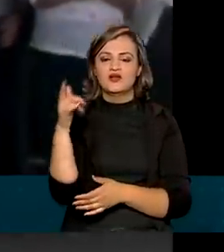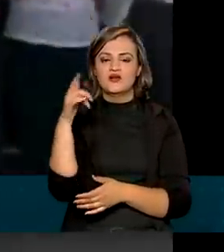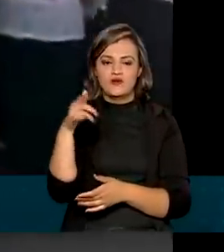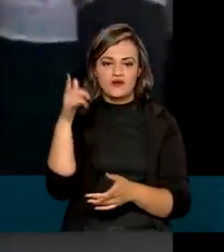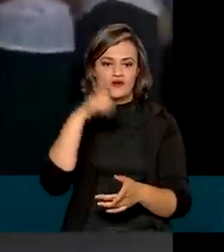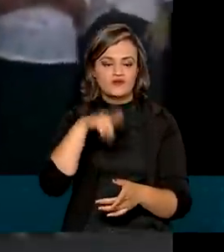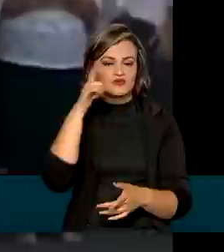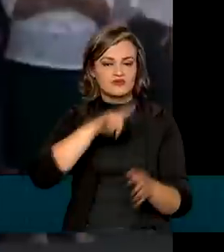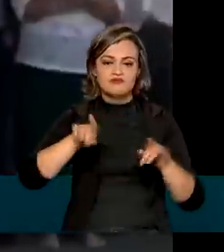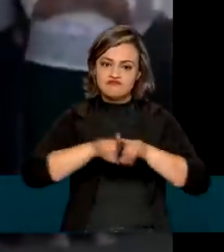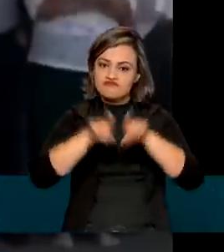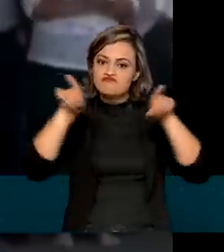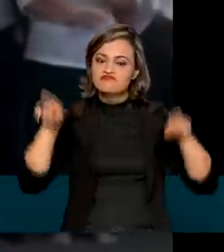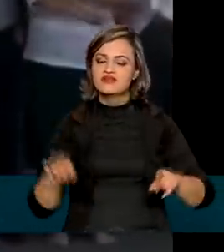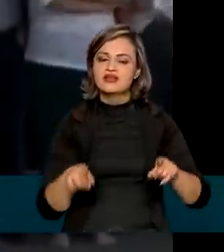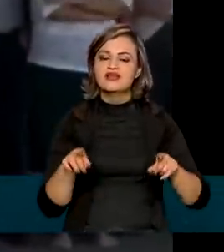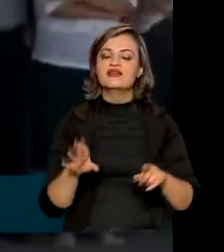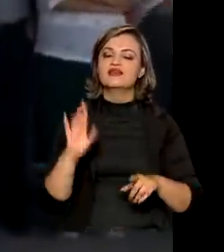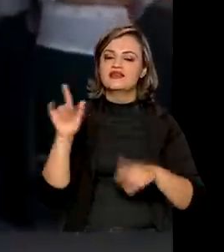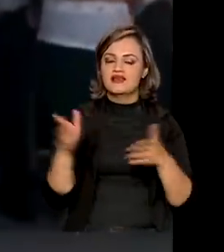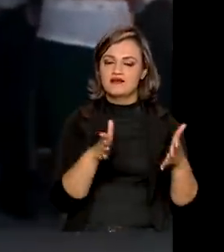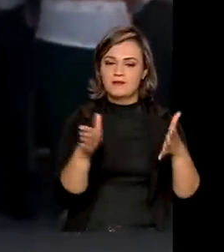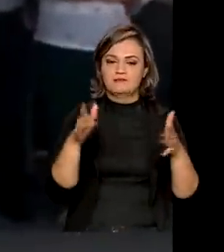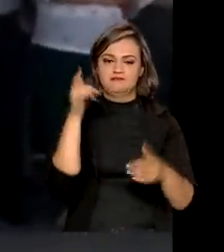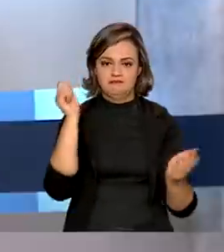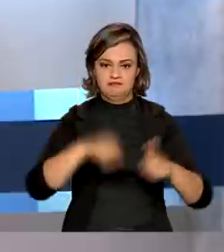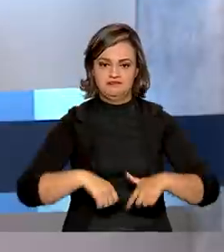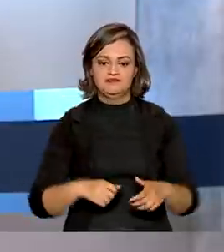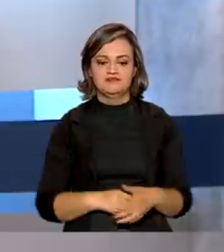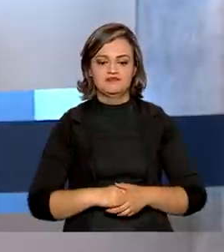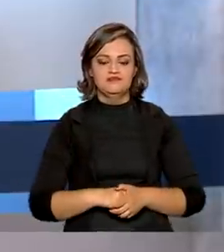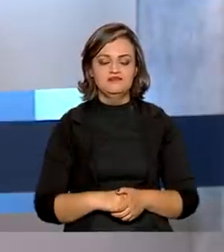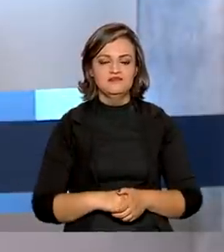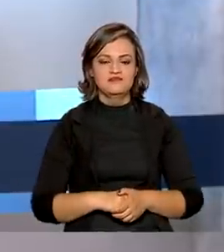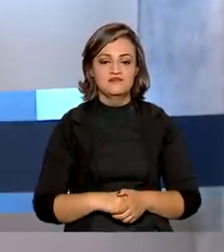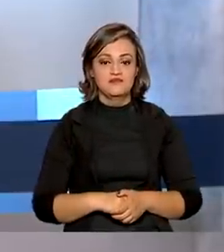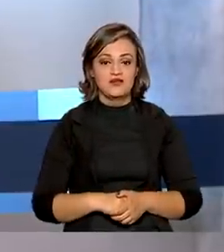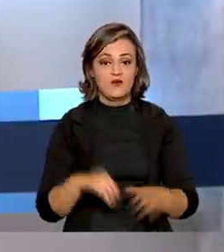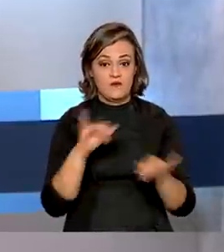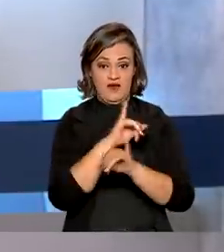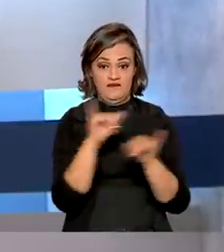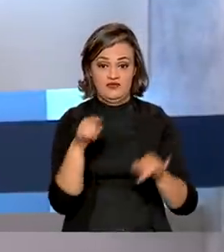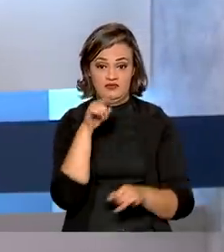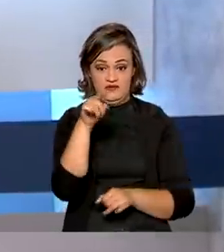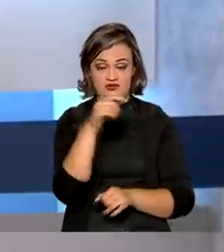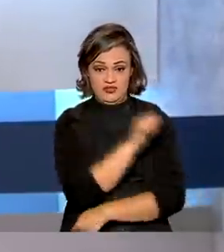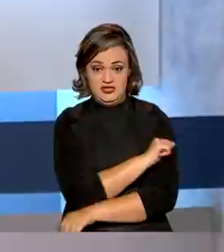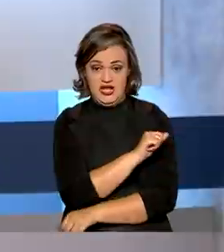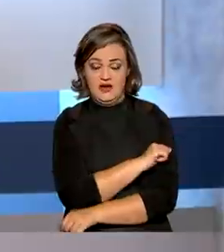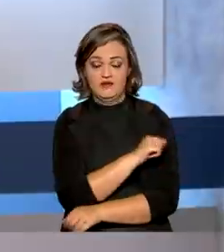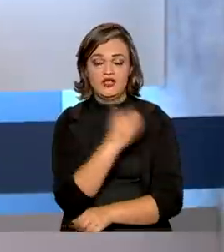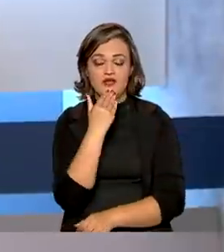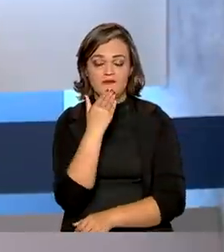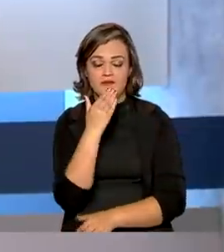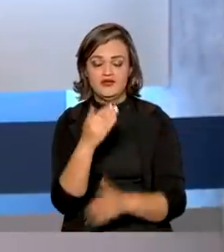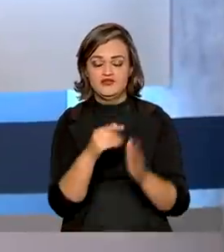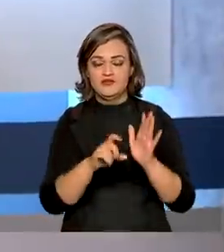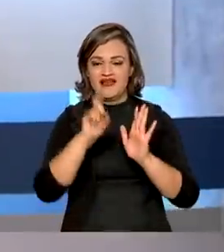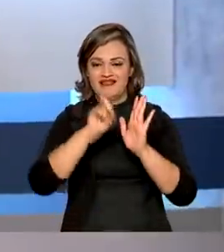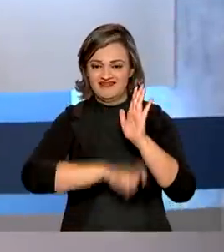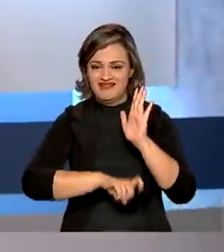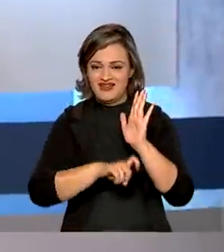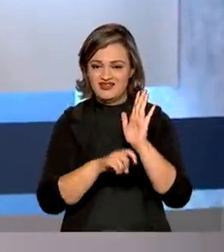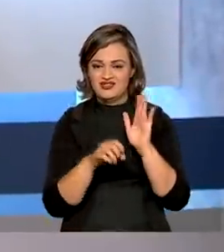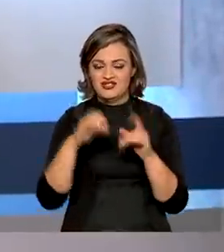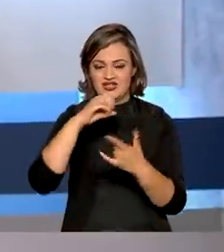duplicação e as vias marginais. Olha, uma notícia para você estudante, quem teve o pedido de isenção